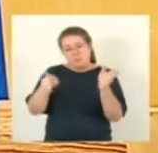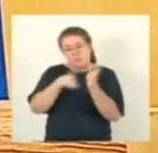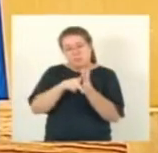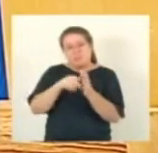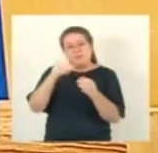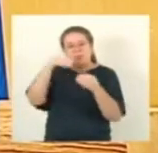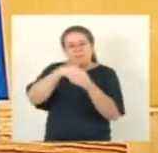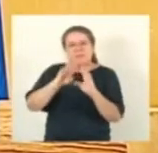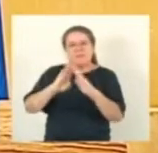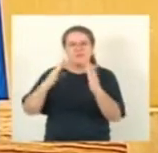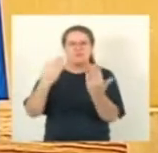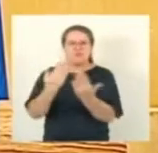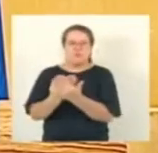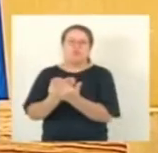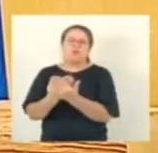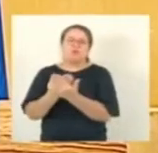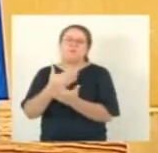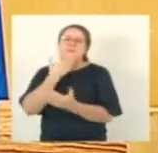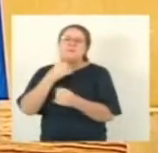rede de internet.